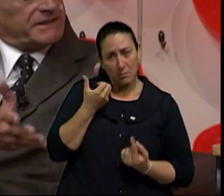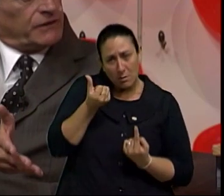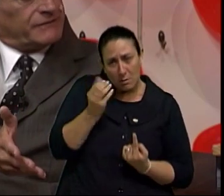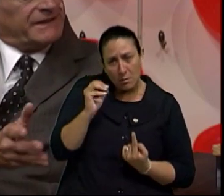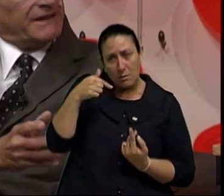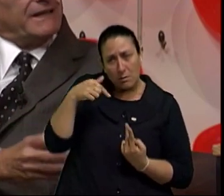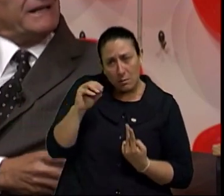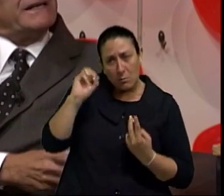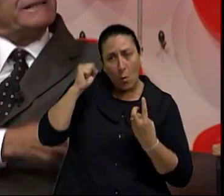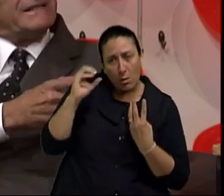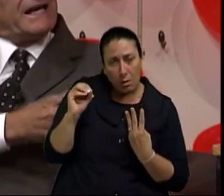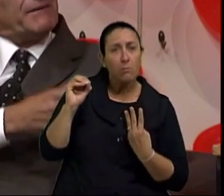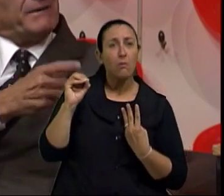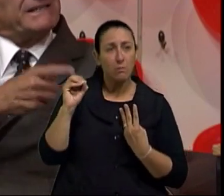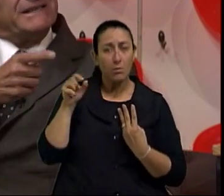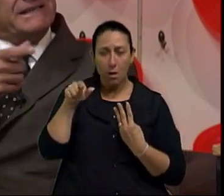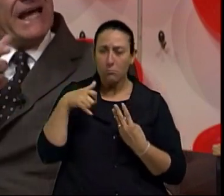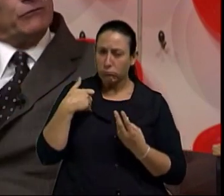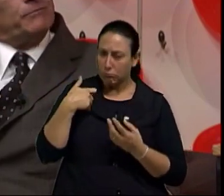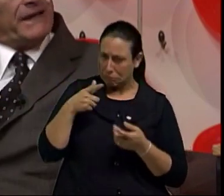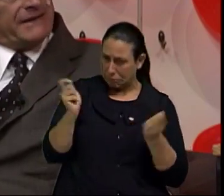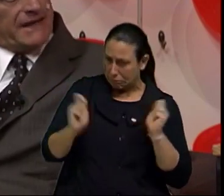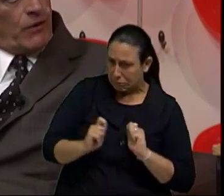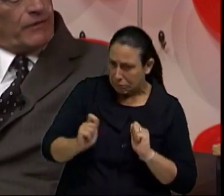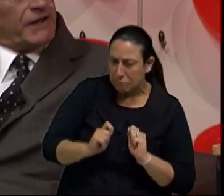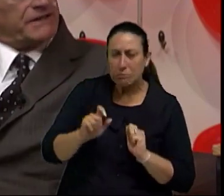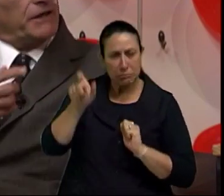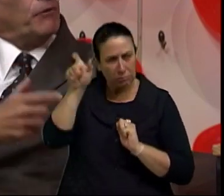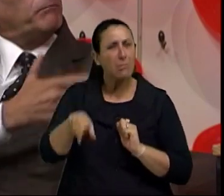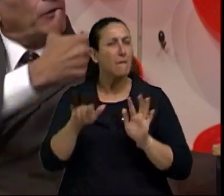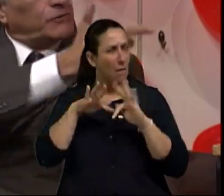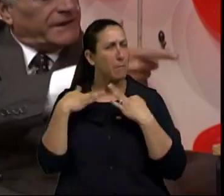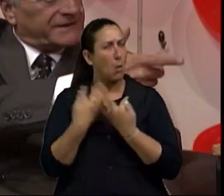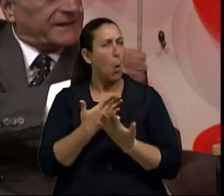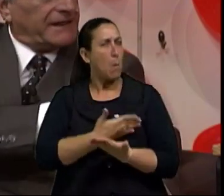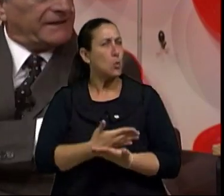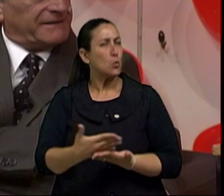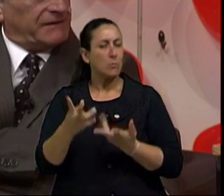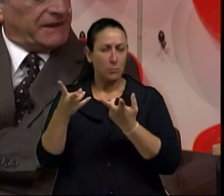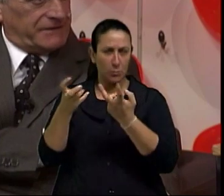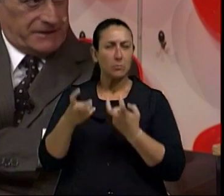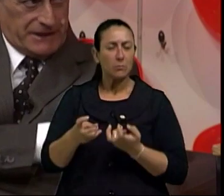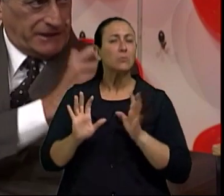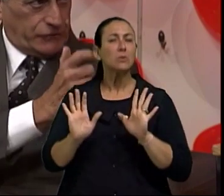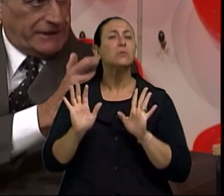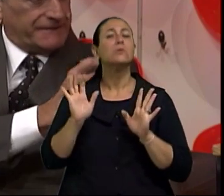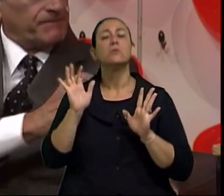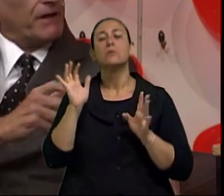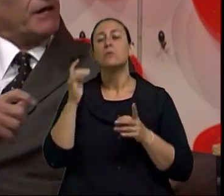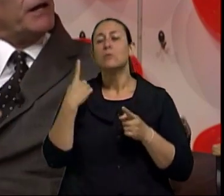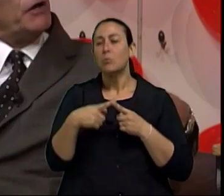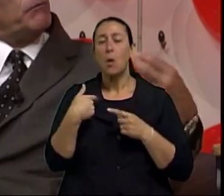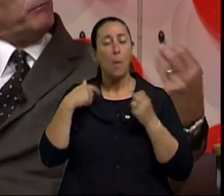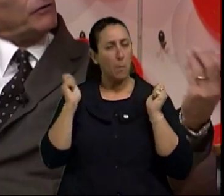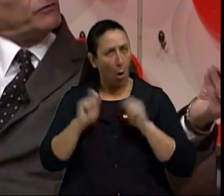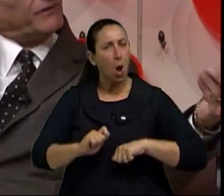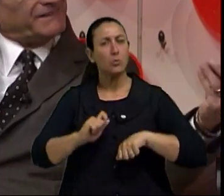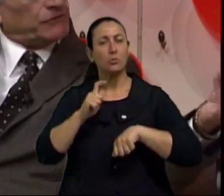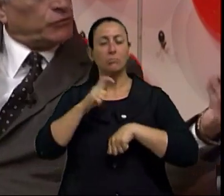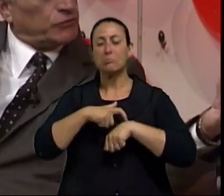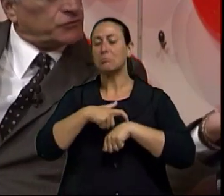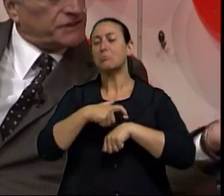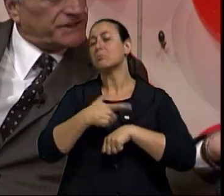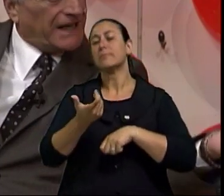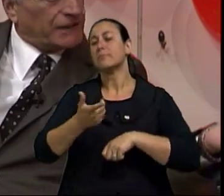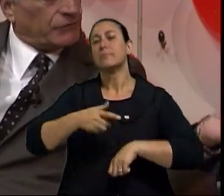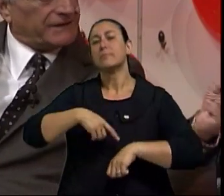80 ou mais anos, está capacitado para tal, quer dizer, eu posso dançar até certas horas, eu posso